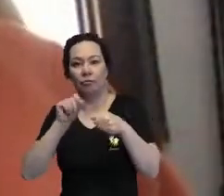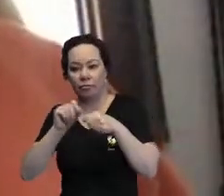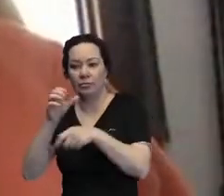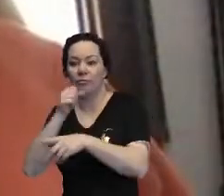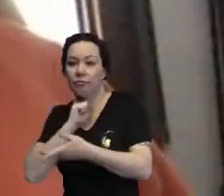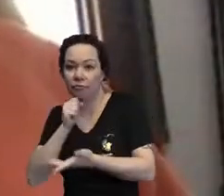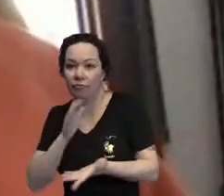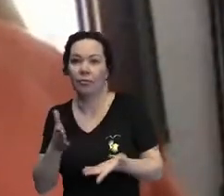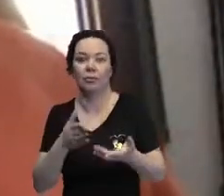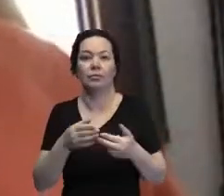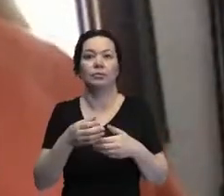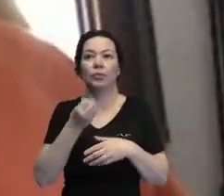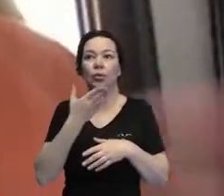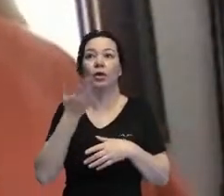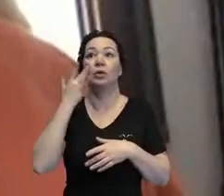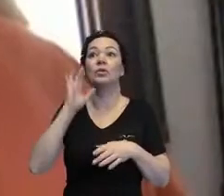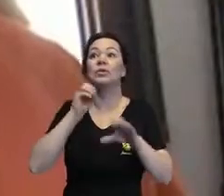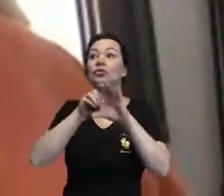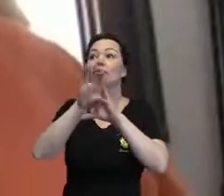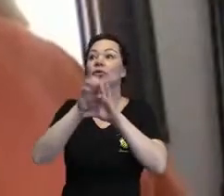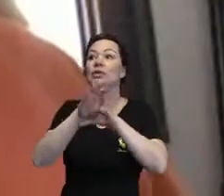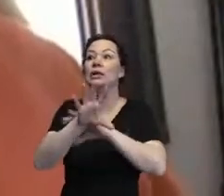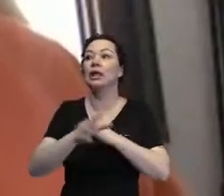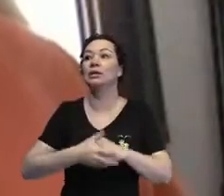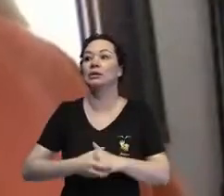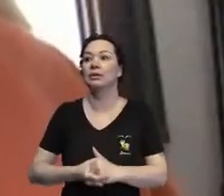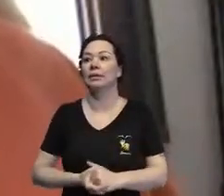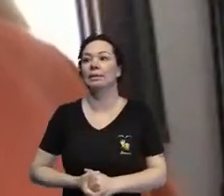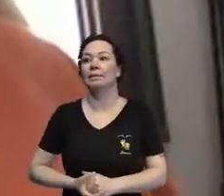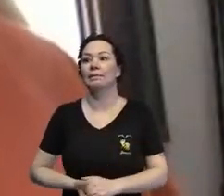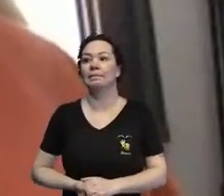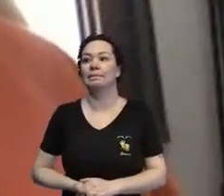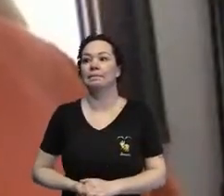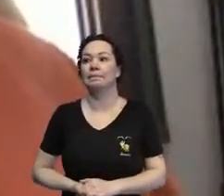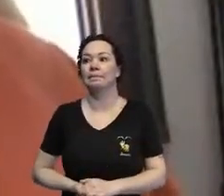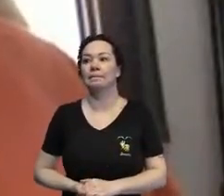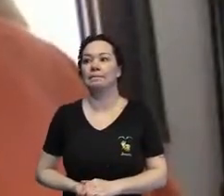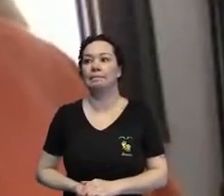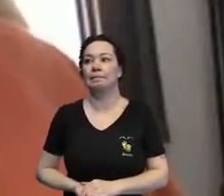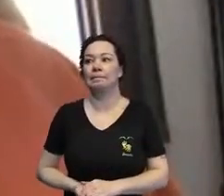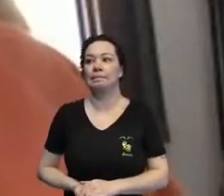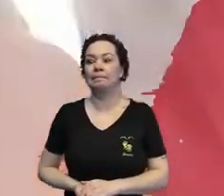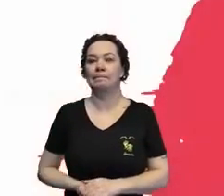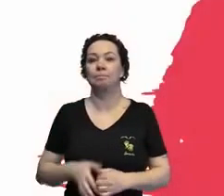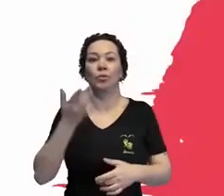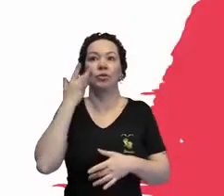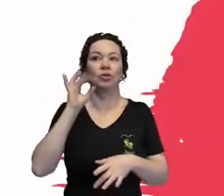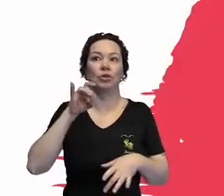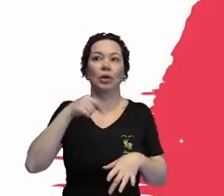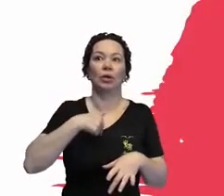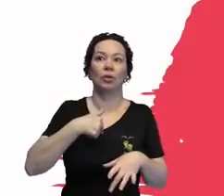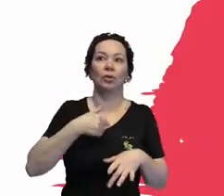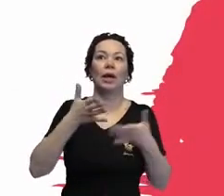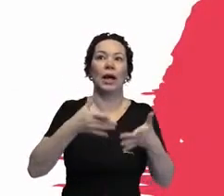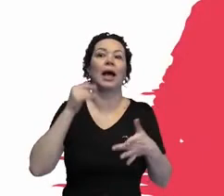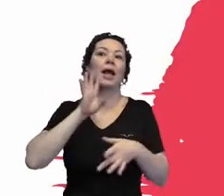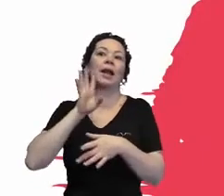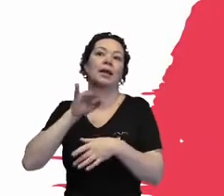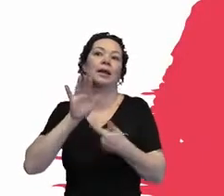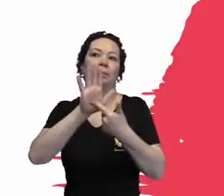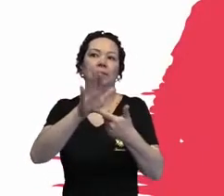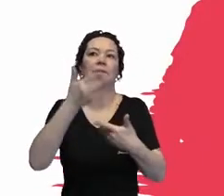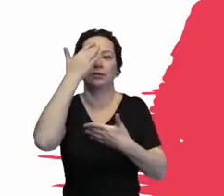E aí, gente, vamos, eu não tô vendo o slide, eu não sei se sou só eu, mas era legal ter a apresentação. Aí,